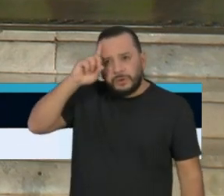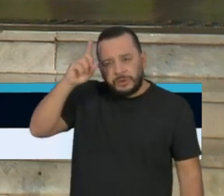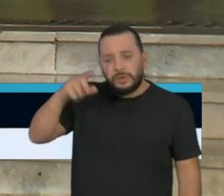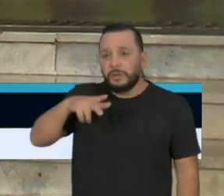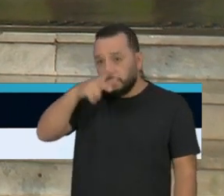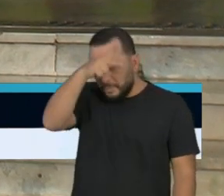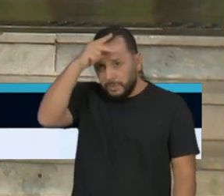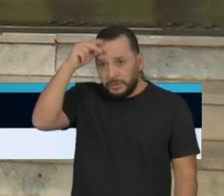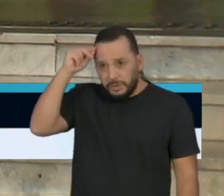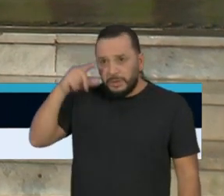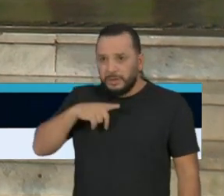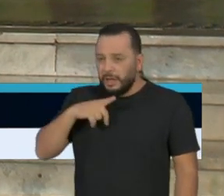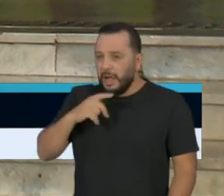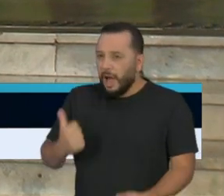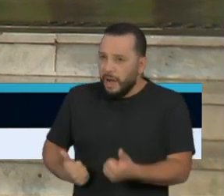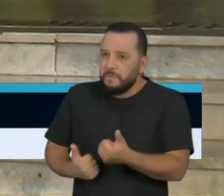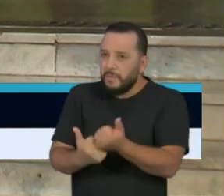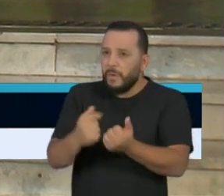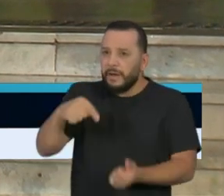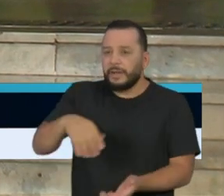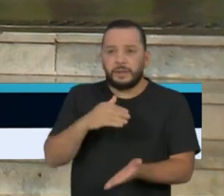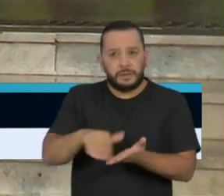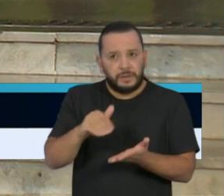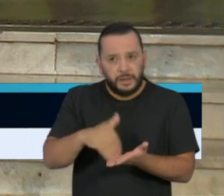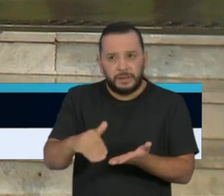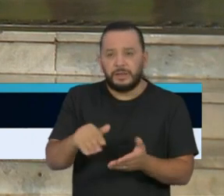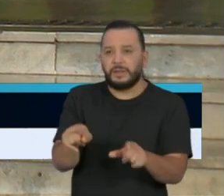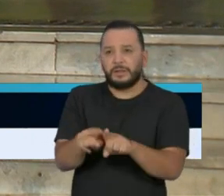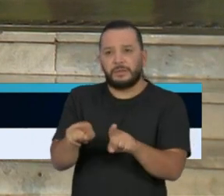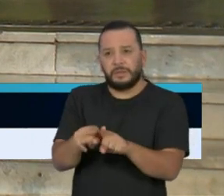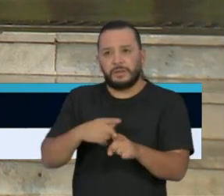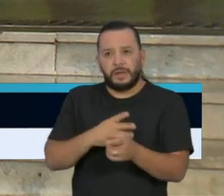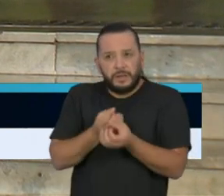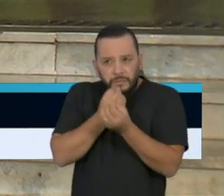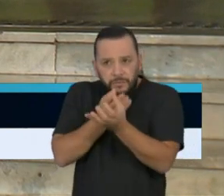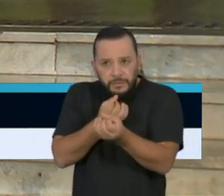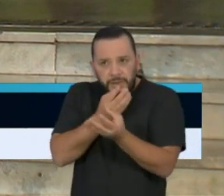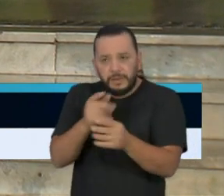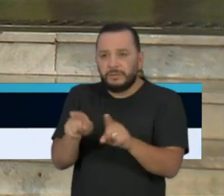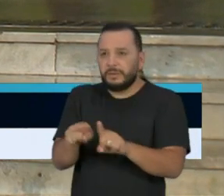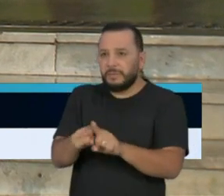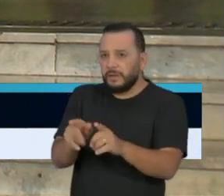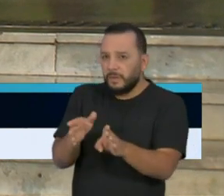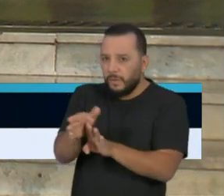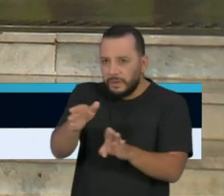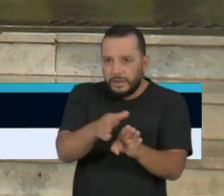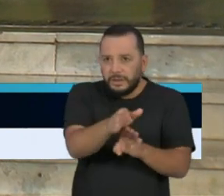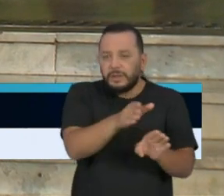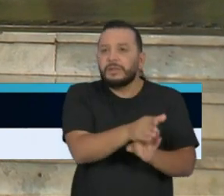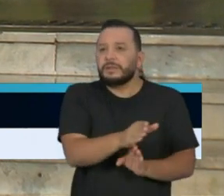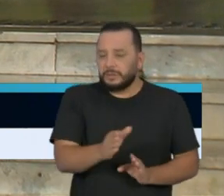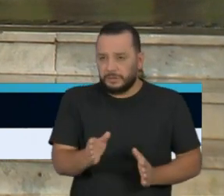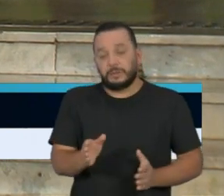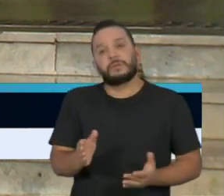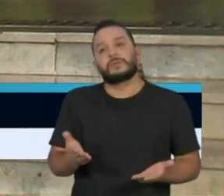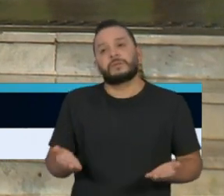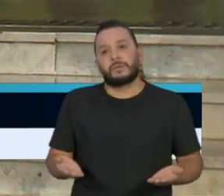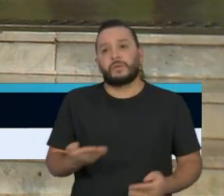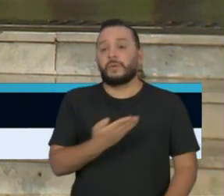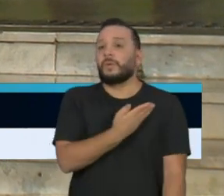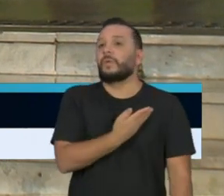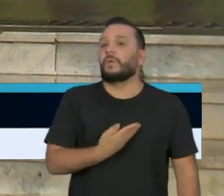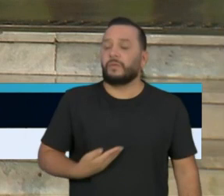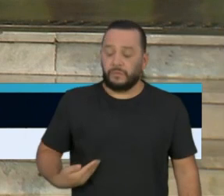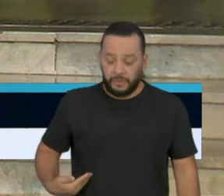a Secretaria, de informações, de orientações do que tem que ser feito. E, por parte do governo, os